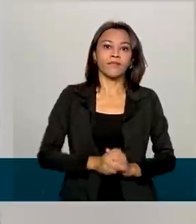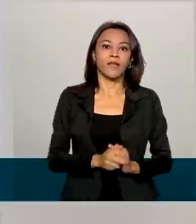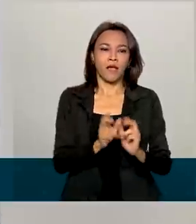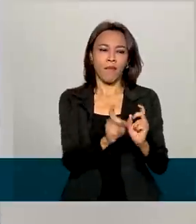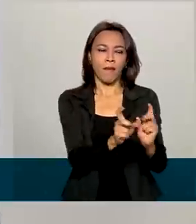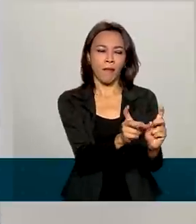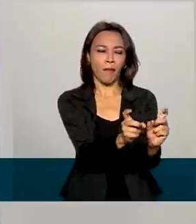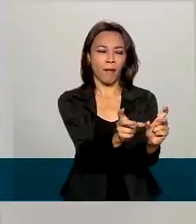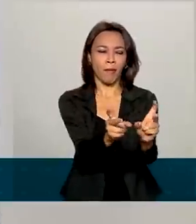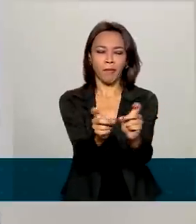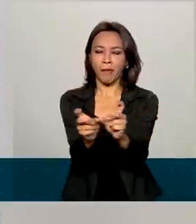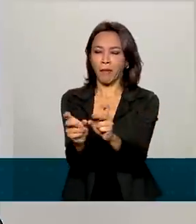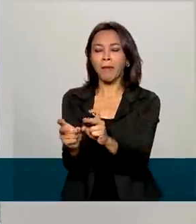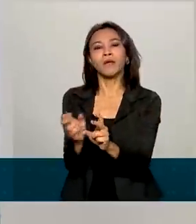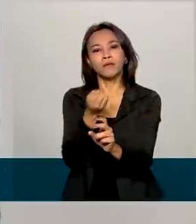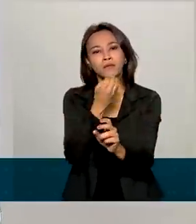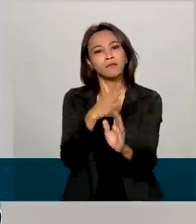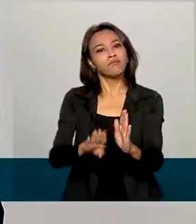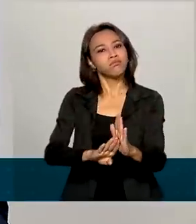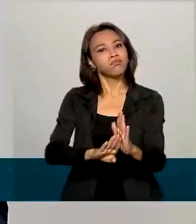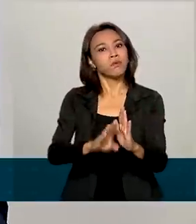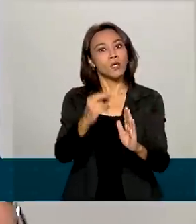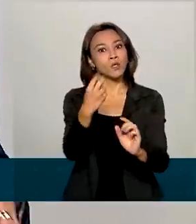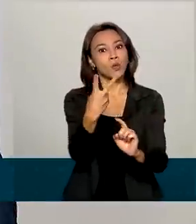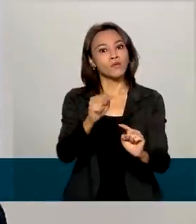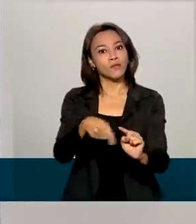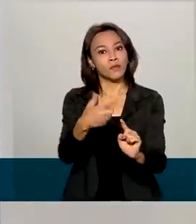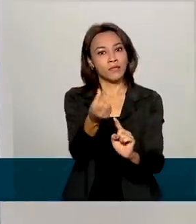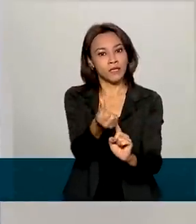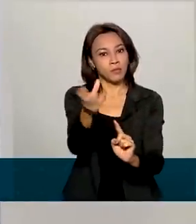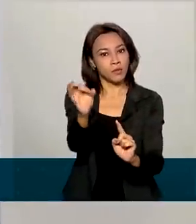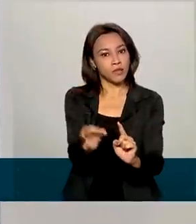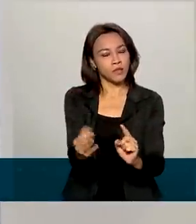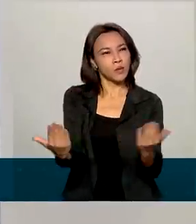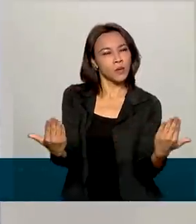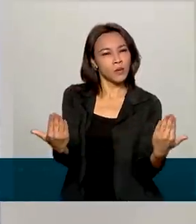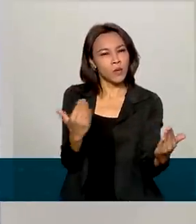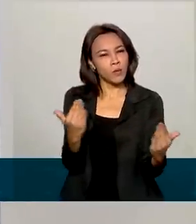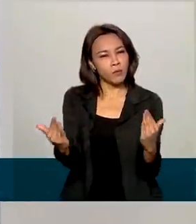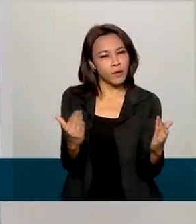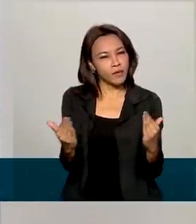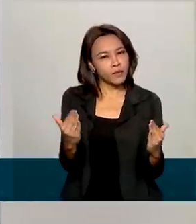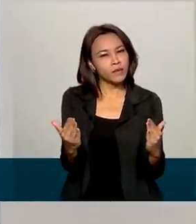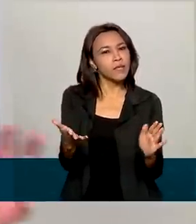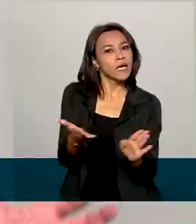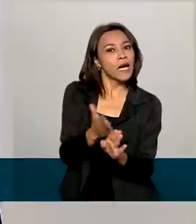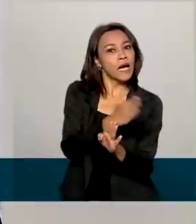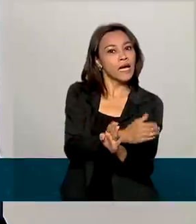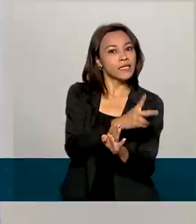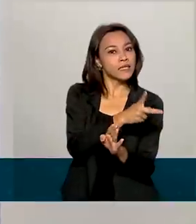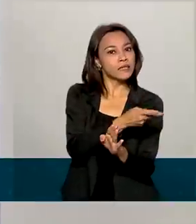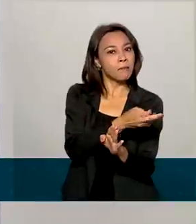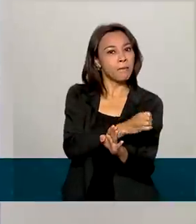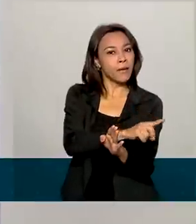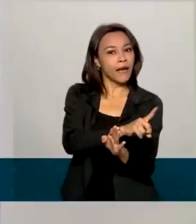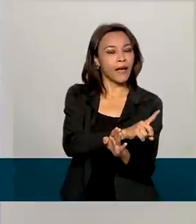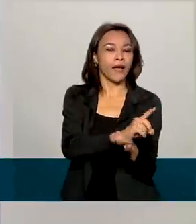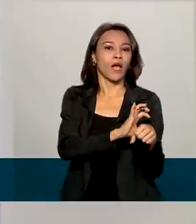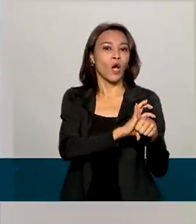se encontra hoje em uma situação superior em 2,6% em relação à situação pré-Covid, quando houve aquele grande